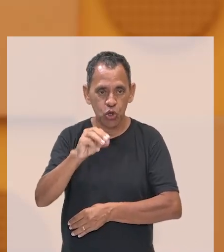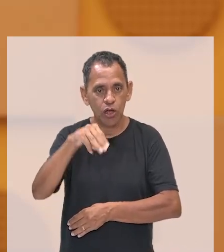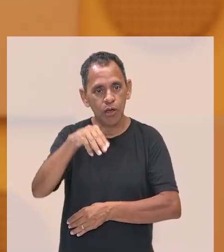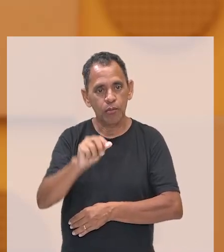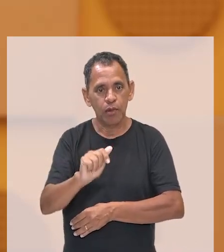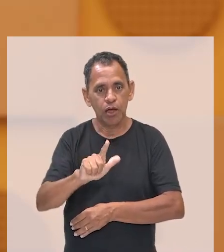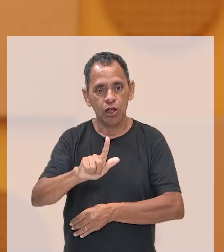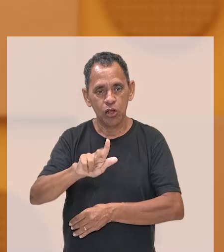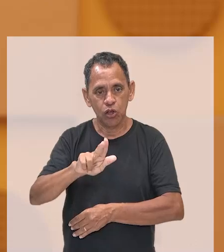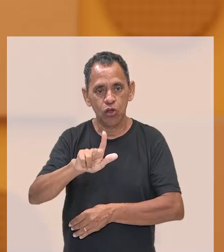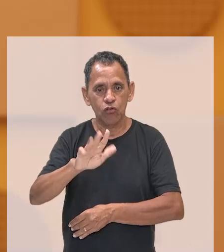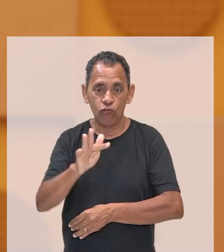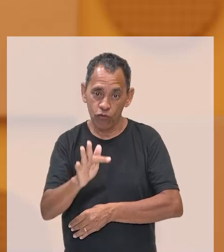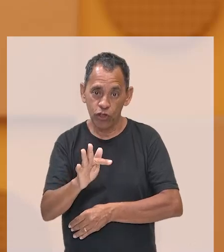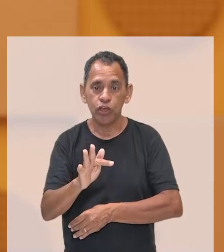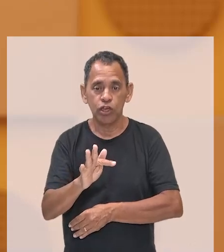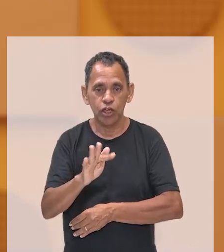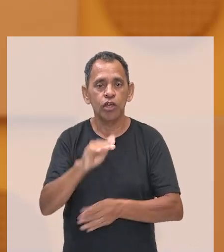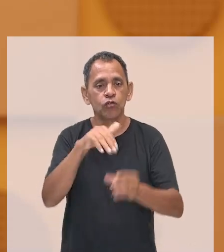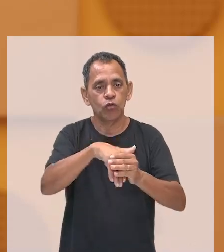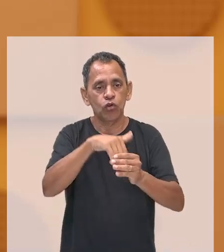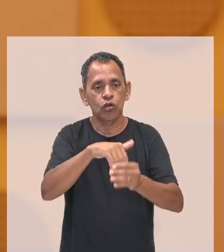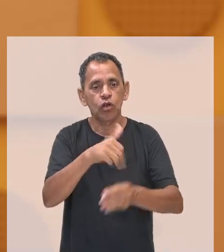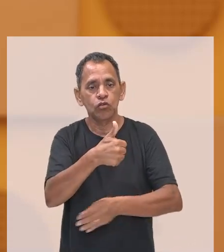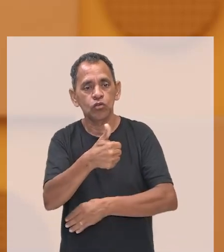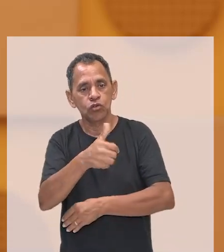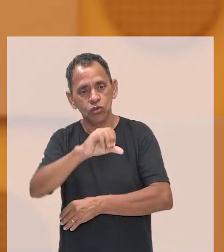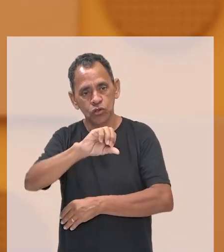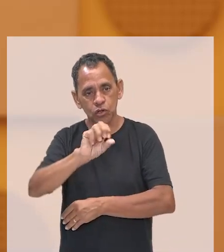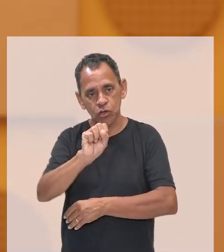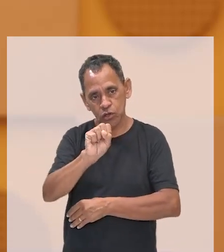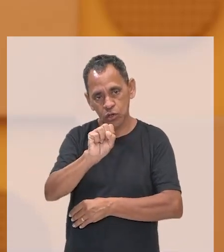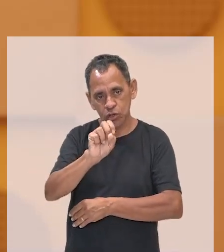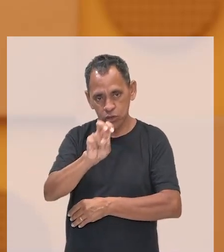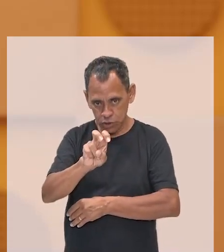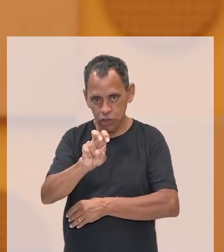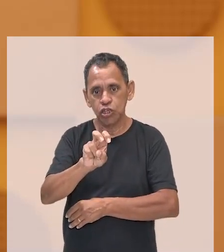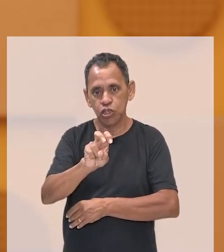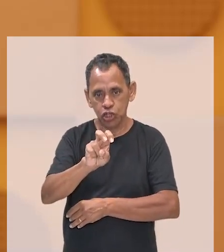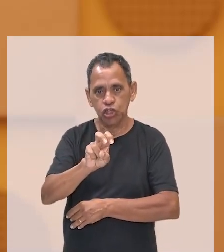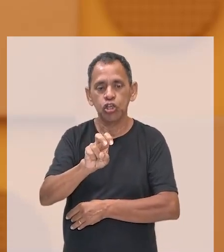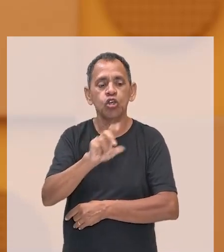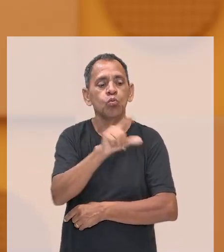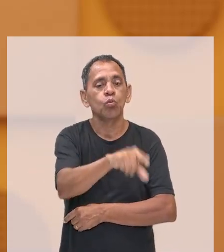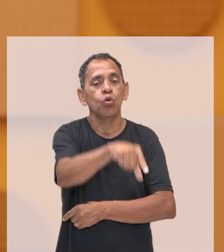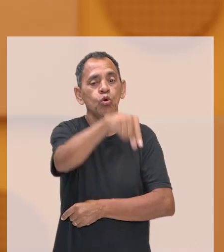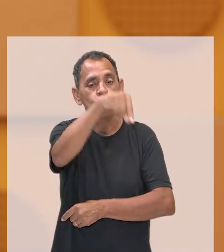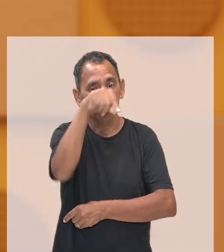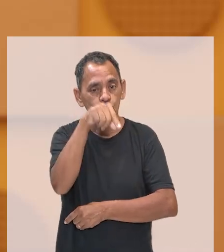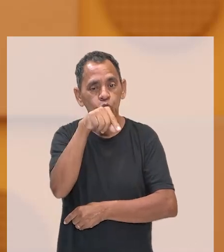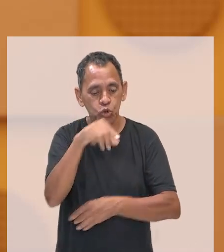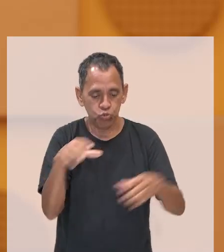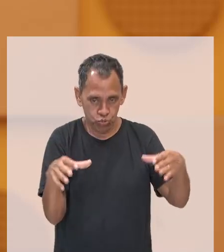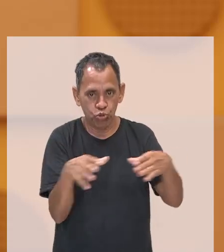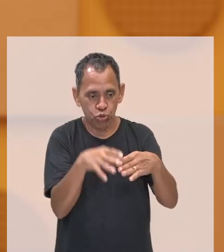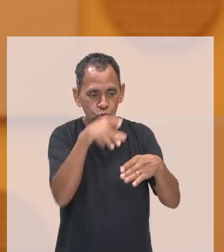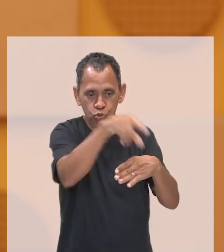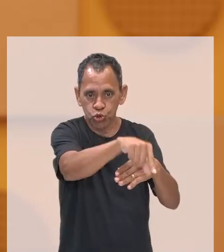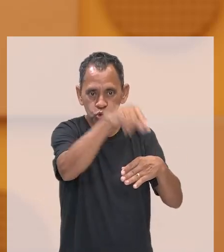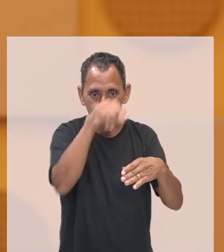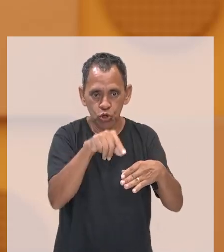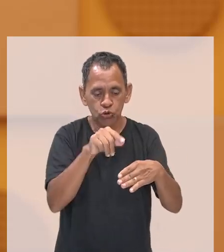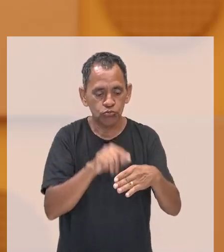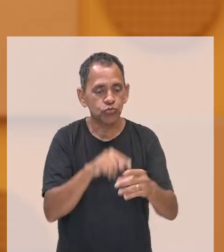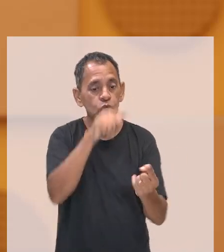eleições de 85 foram, mais uma vez, realizadas de forma indireta. Mais uma vez,